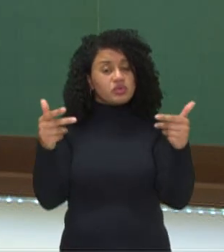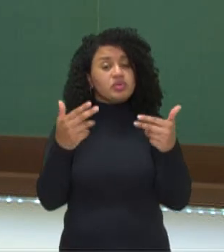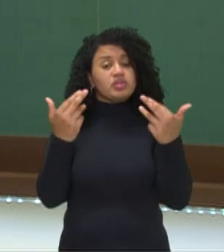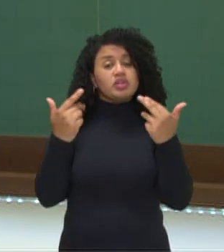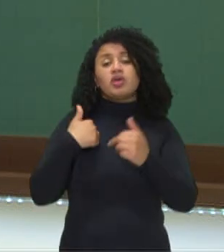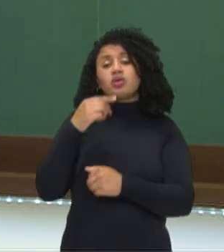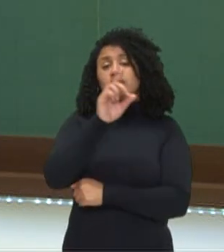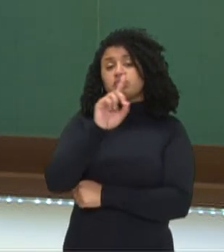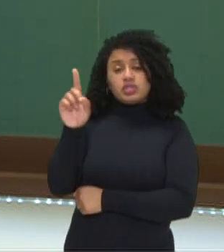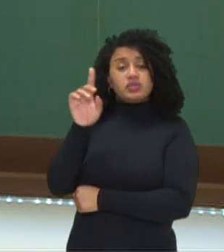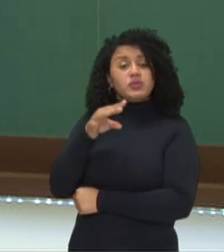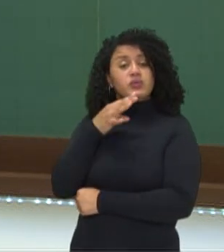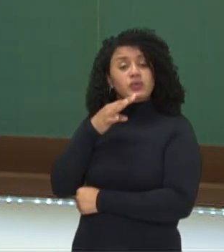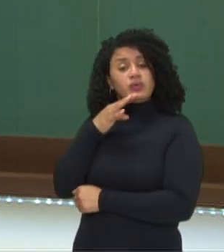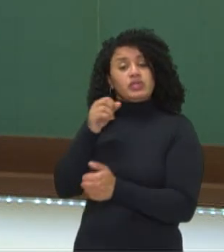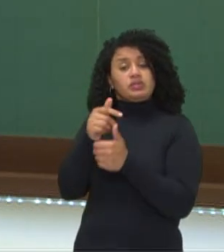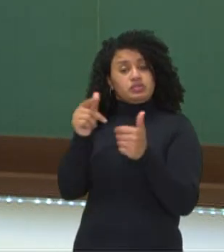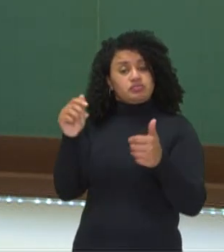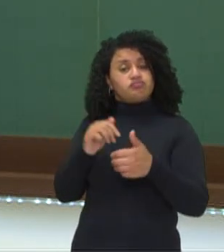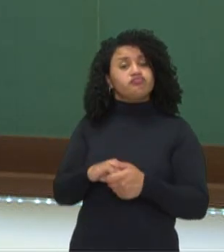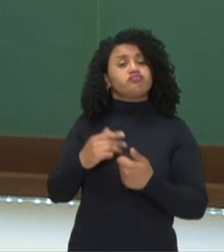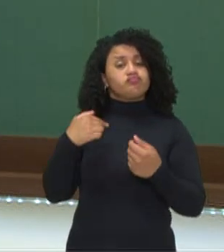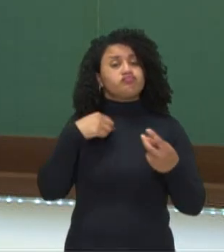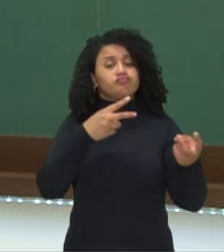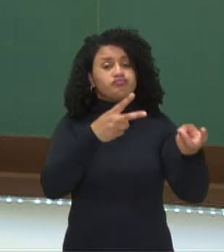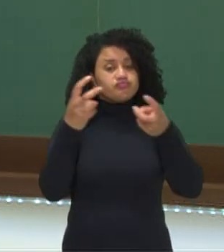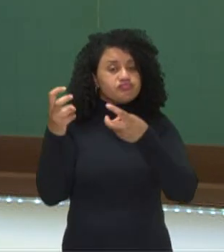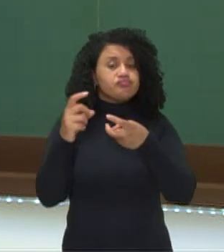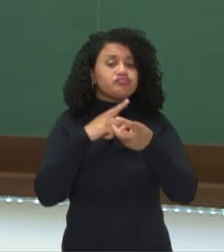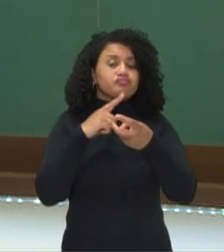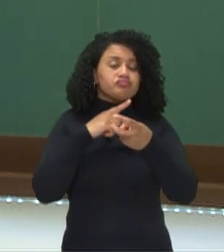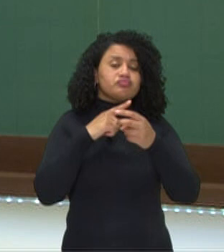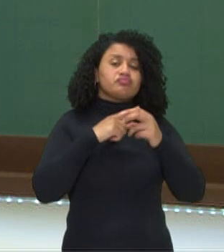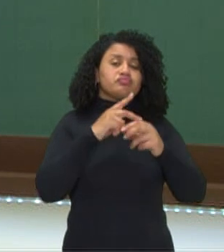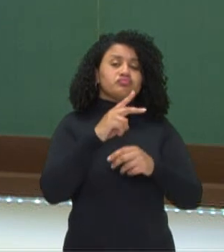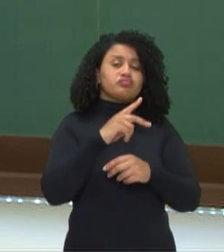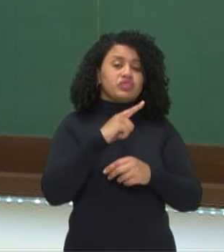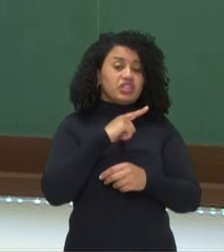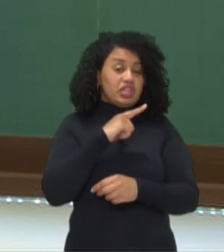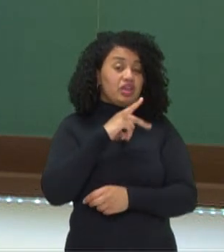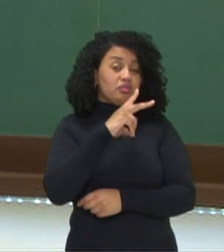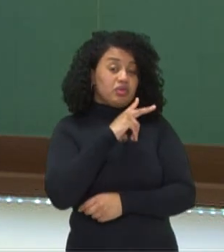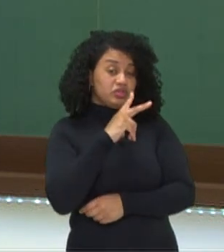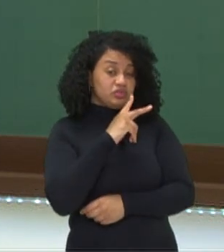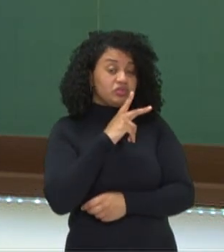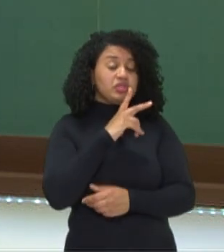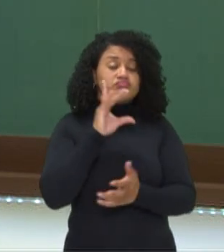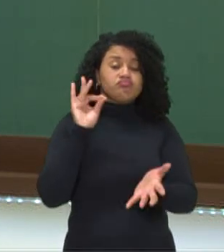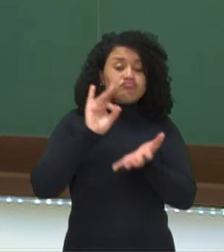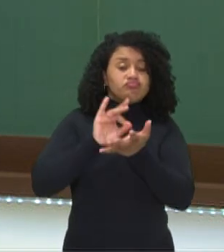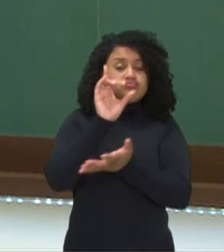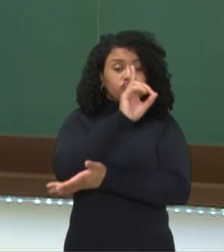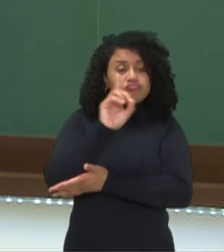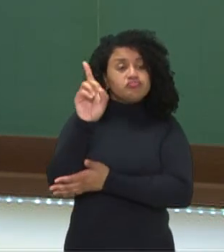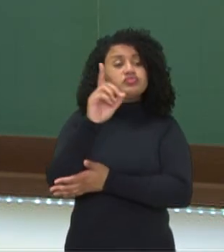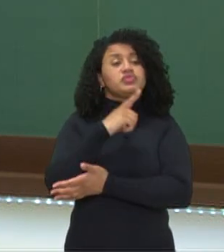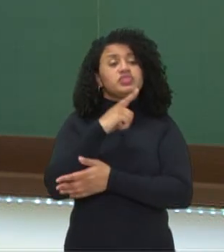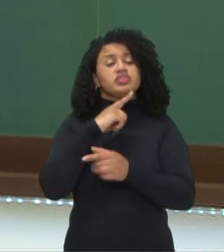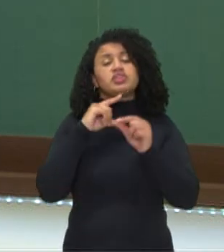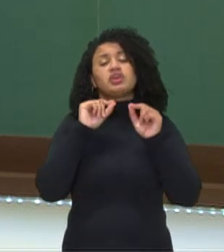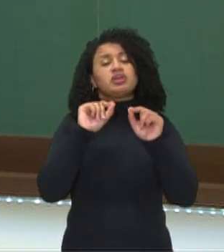Deus conhece. Então essa concepção bastante particular, bastante original de Deus tem